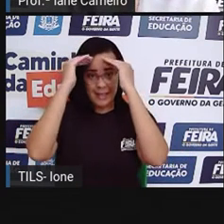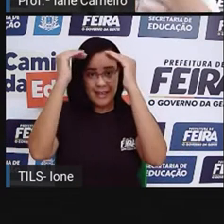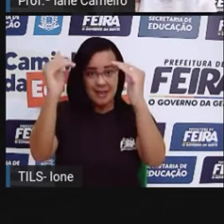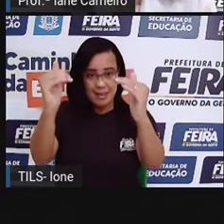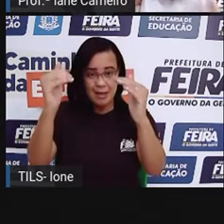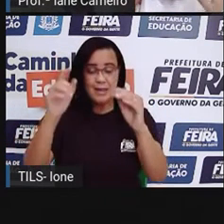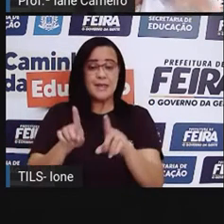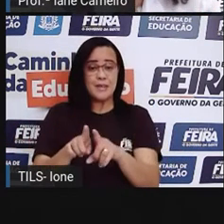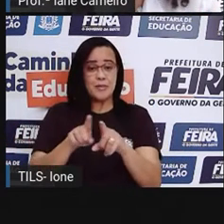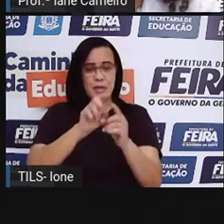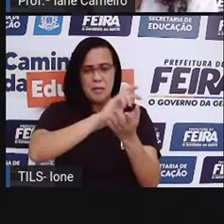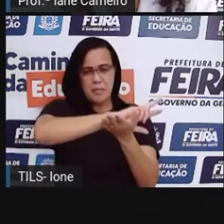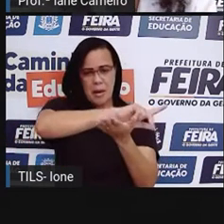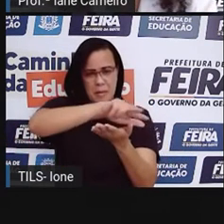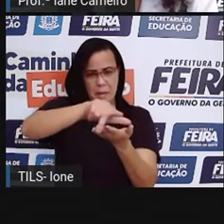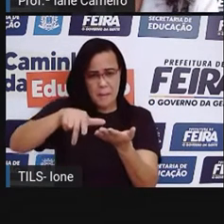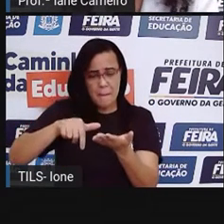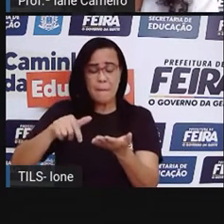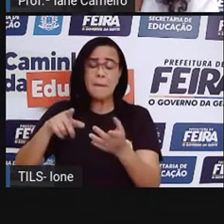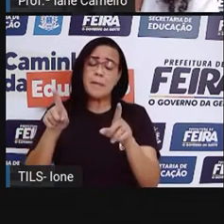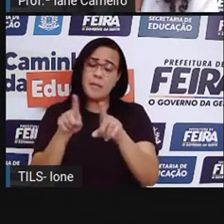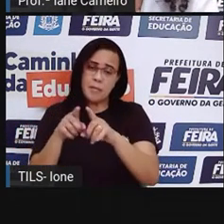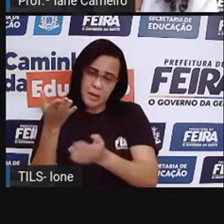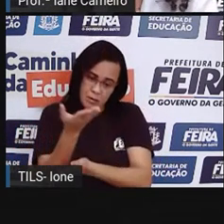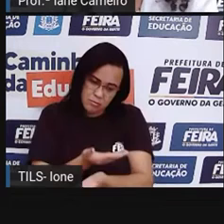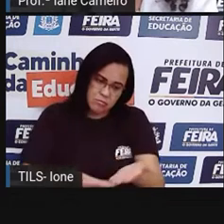vai aprender a conviver também.